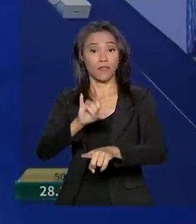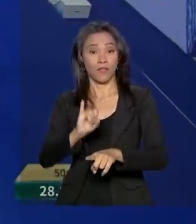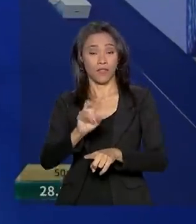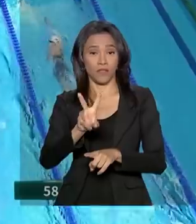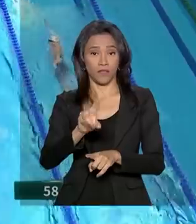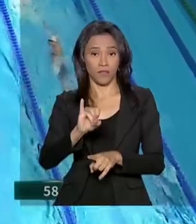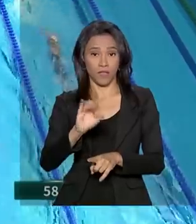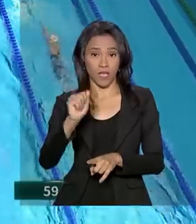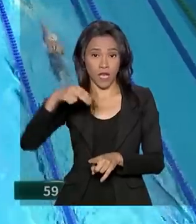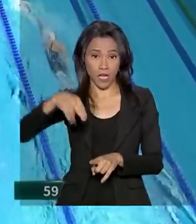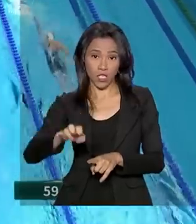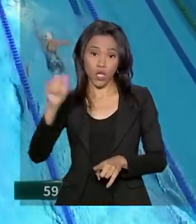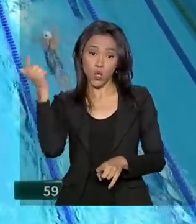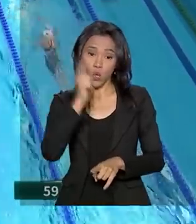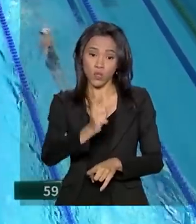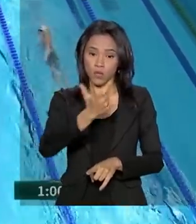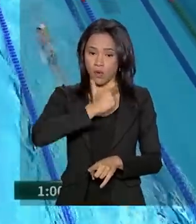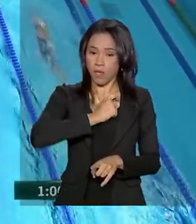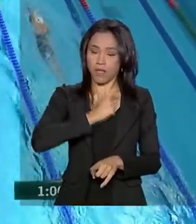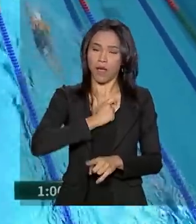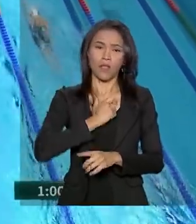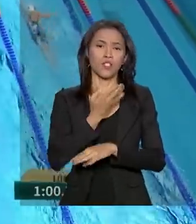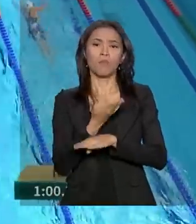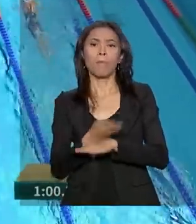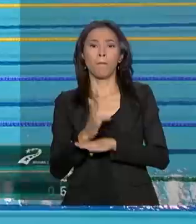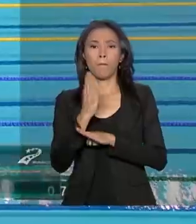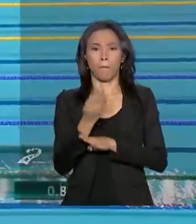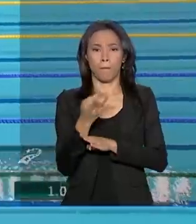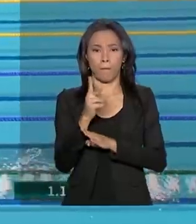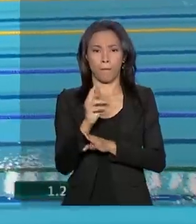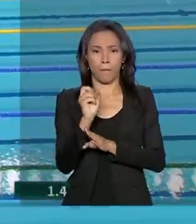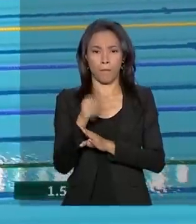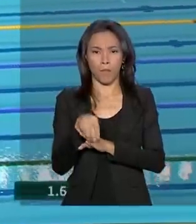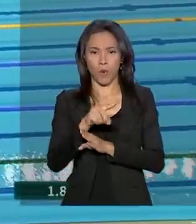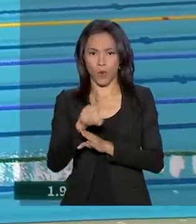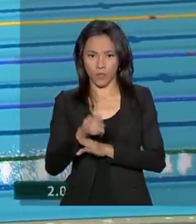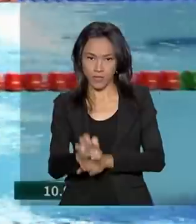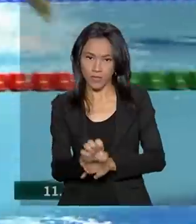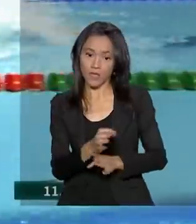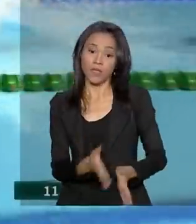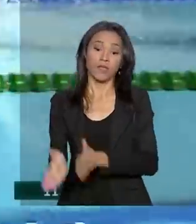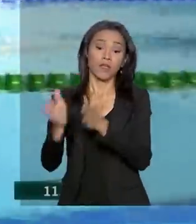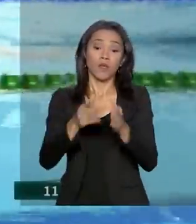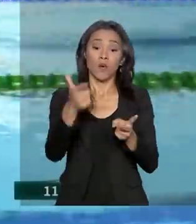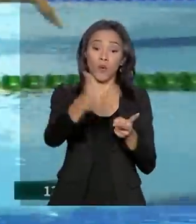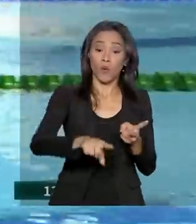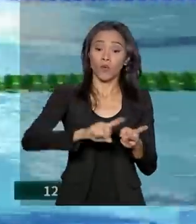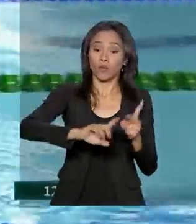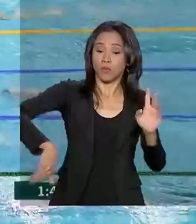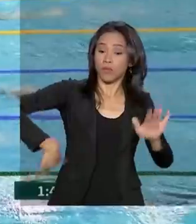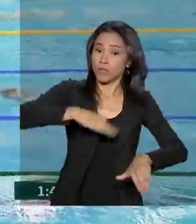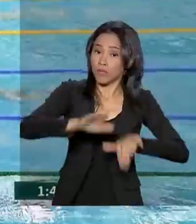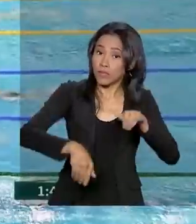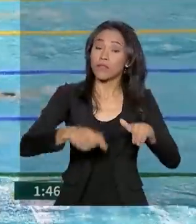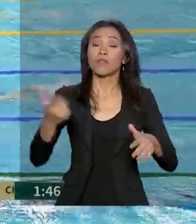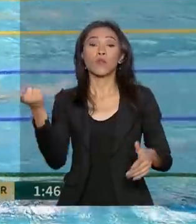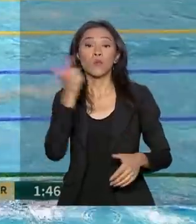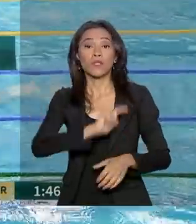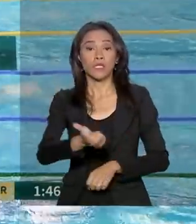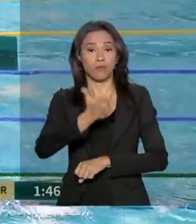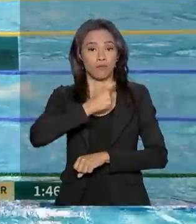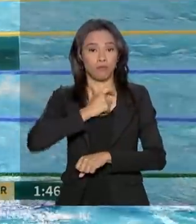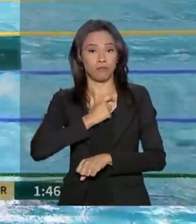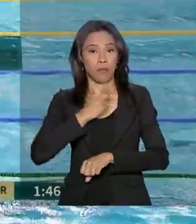conquistou o bronze nos 1.500 metros livre. Entre os homens, o Fernando Schaeffer ficou com a prata nos 200